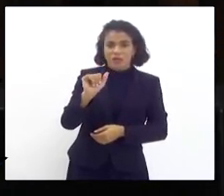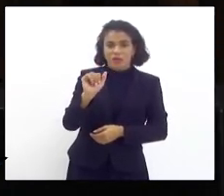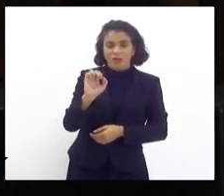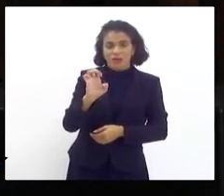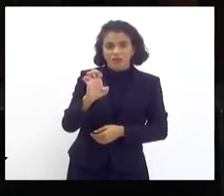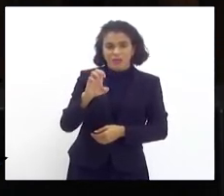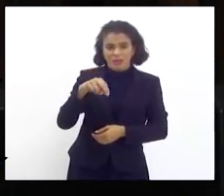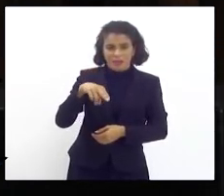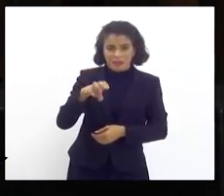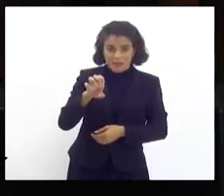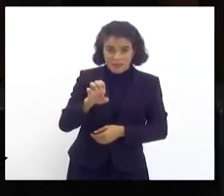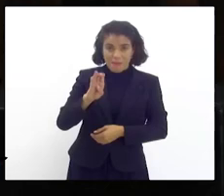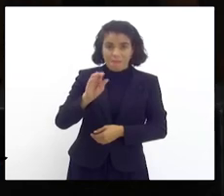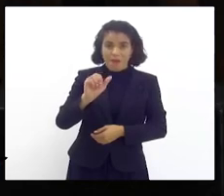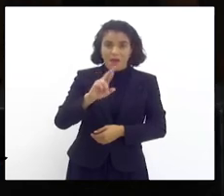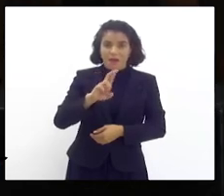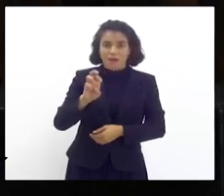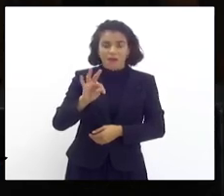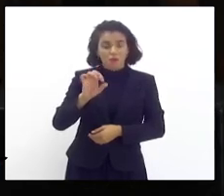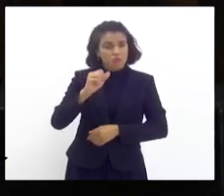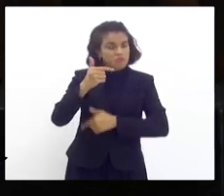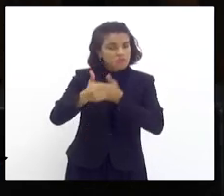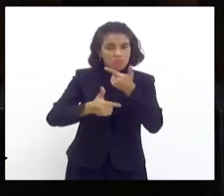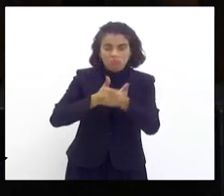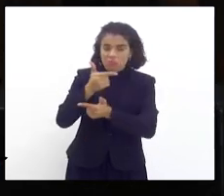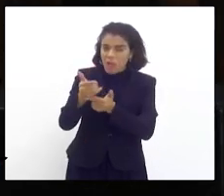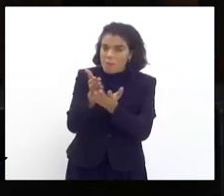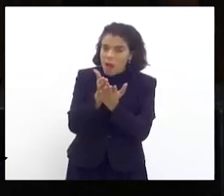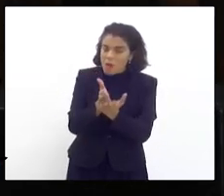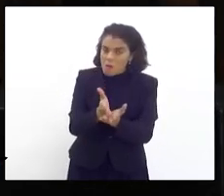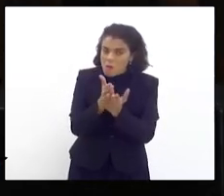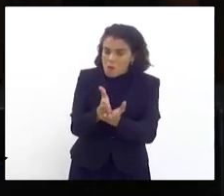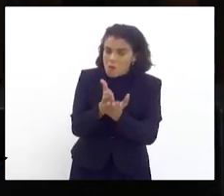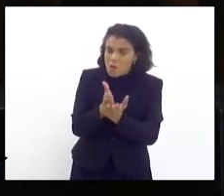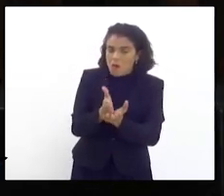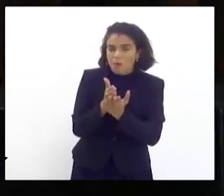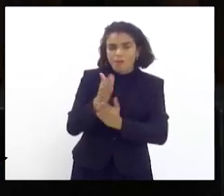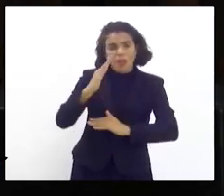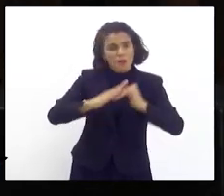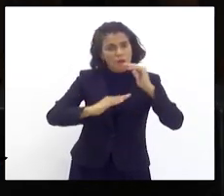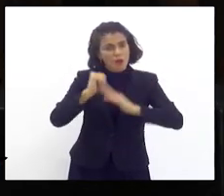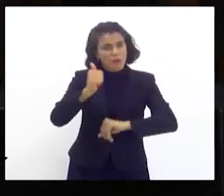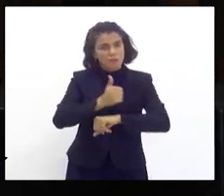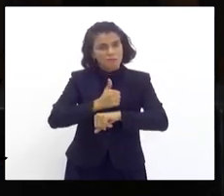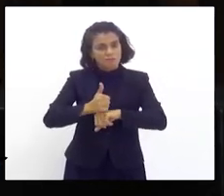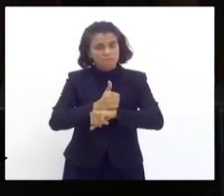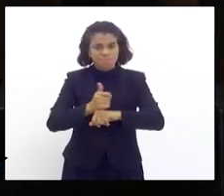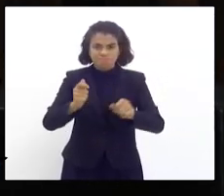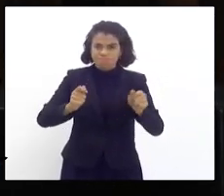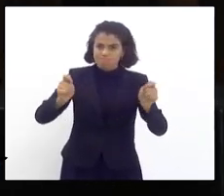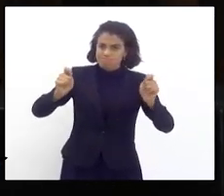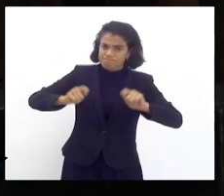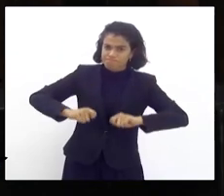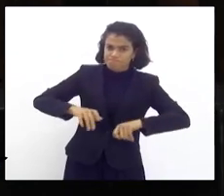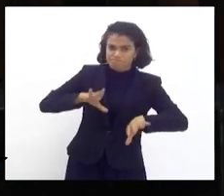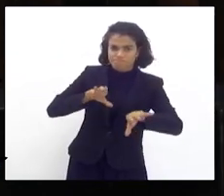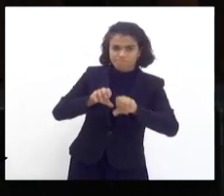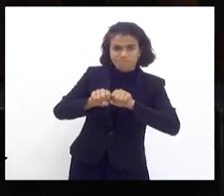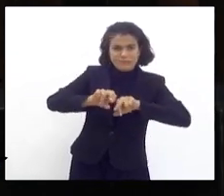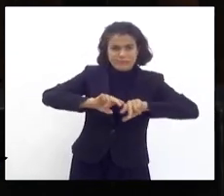Barreto tem feito um trabalho consistente no município de Mangaratiba. É uma profissional extremamente capacitada